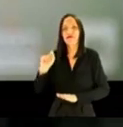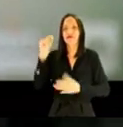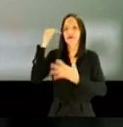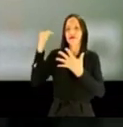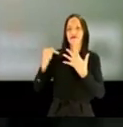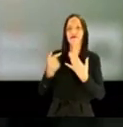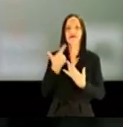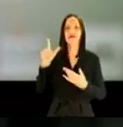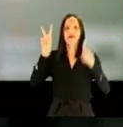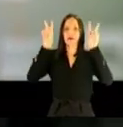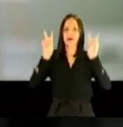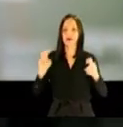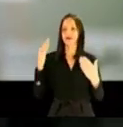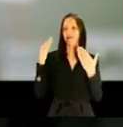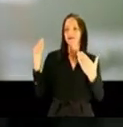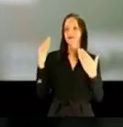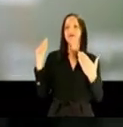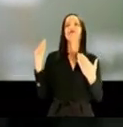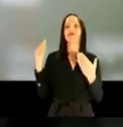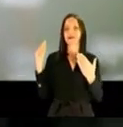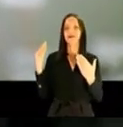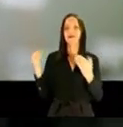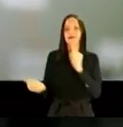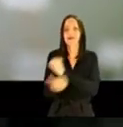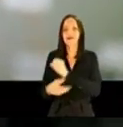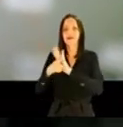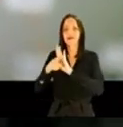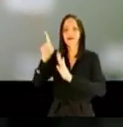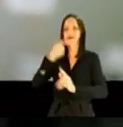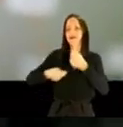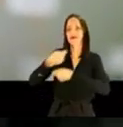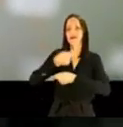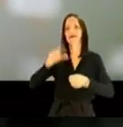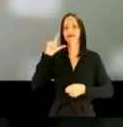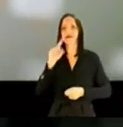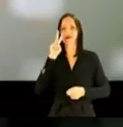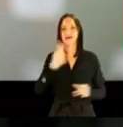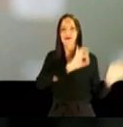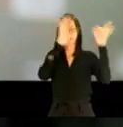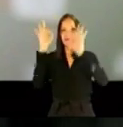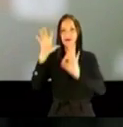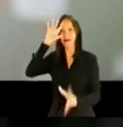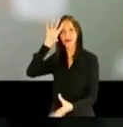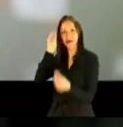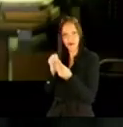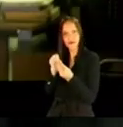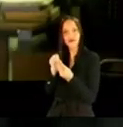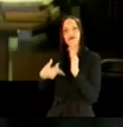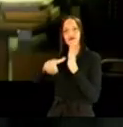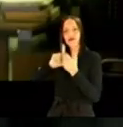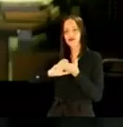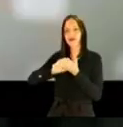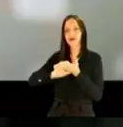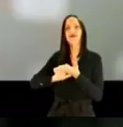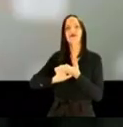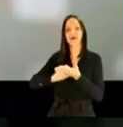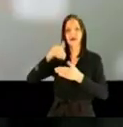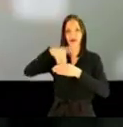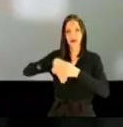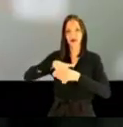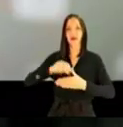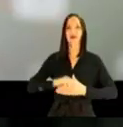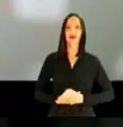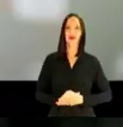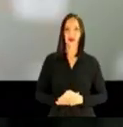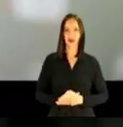episódio dessa série, você vai saber mais sobre um outro aspecto suspeito e sombrio da gestão de Ricardo Nunes. Assista e tire